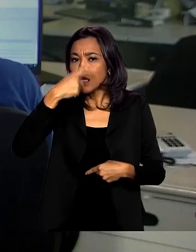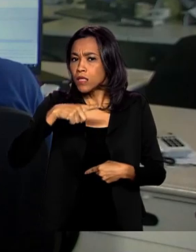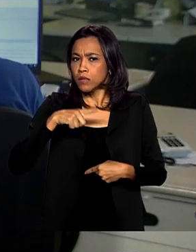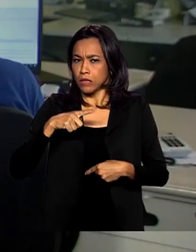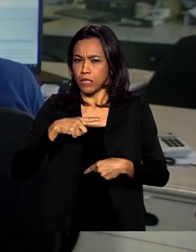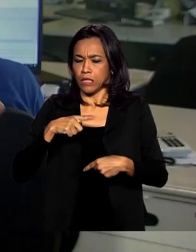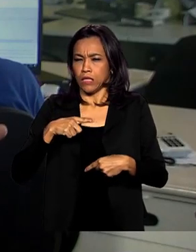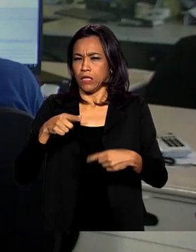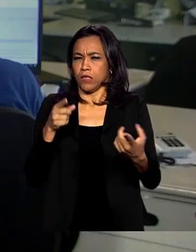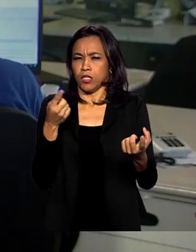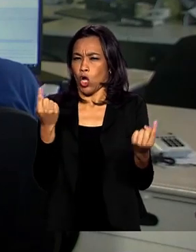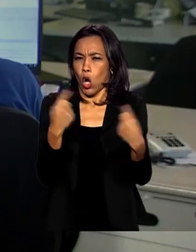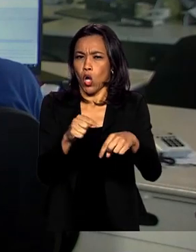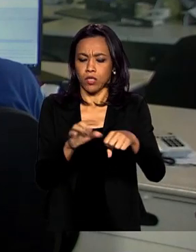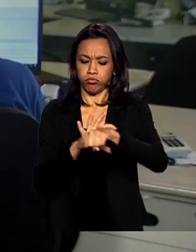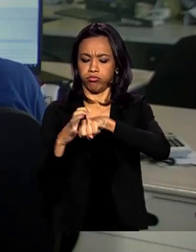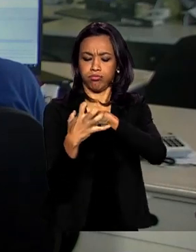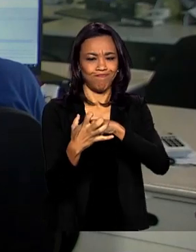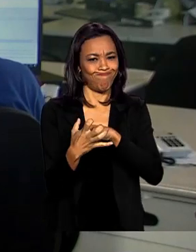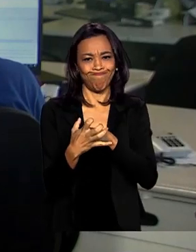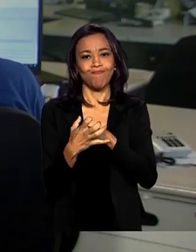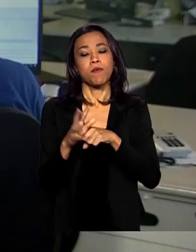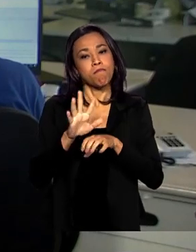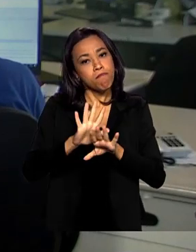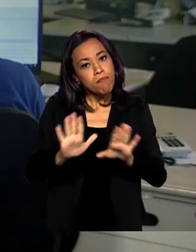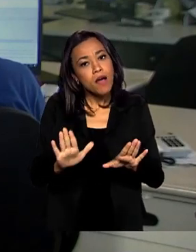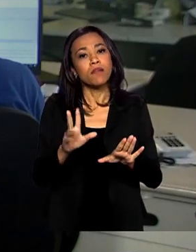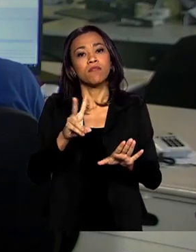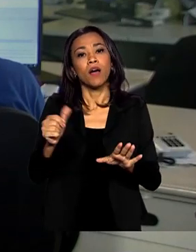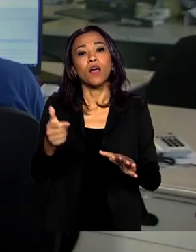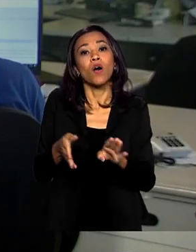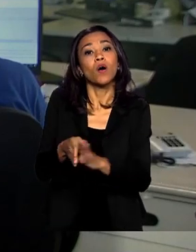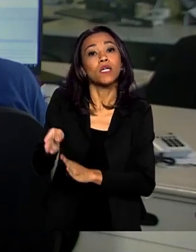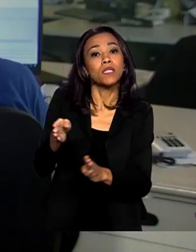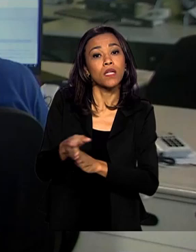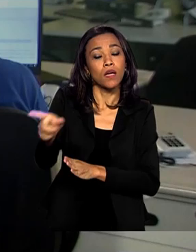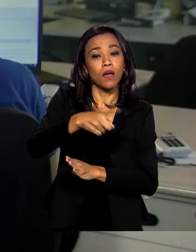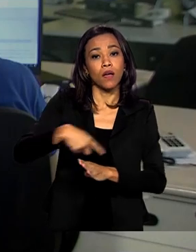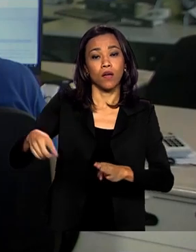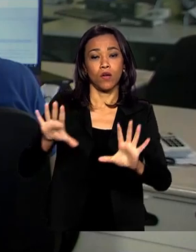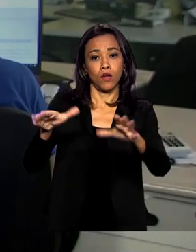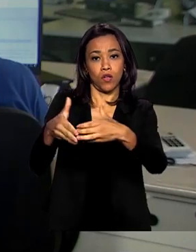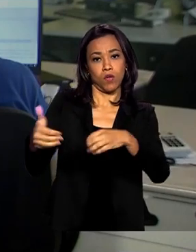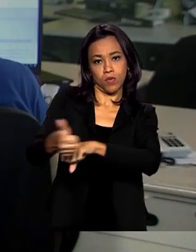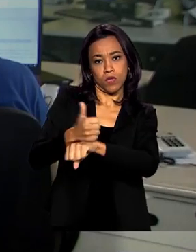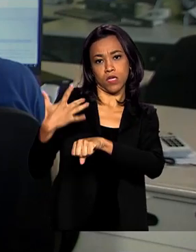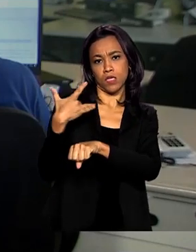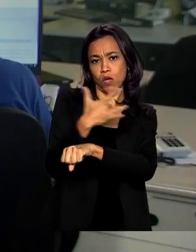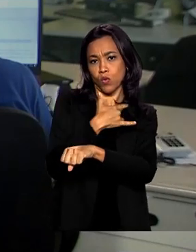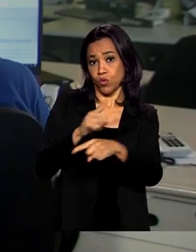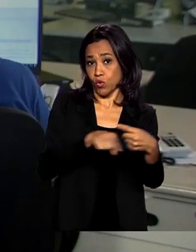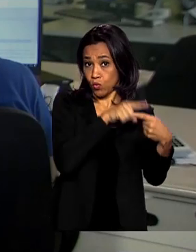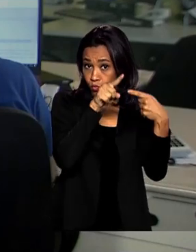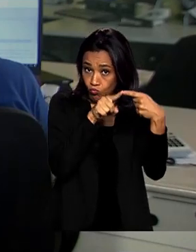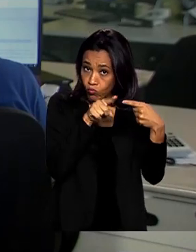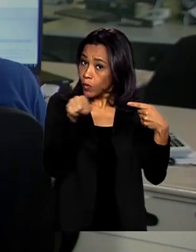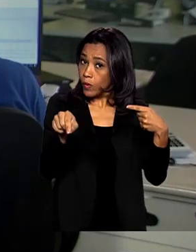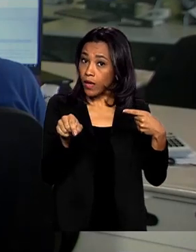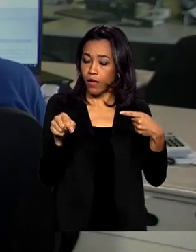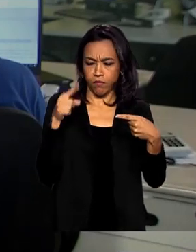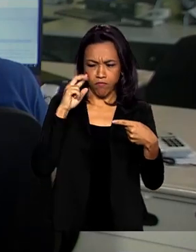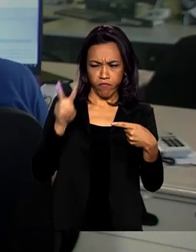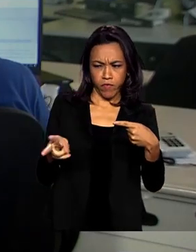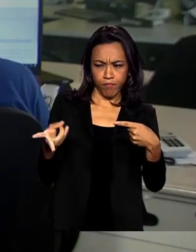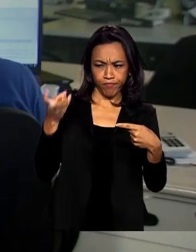o coronavírus, mas ela vai auxiliar os profissionais da área da saúde por pelo menos dois motivos. Um é a exclusão do